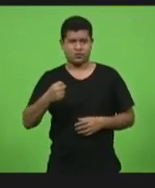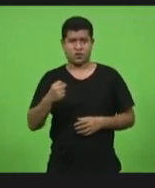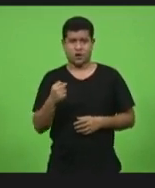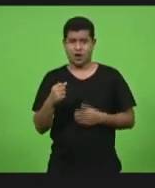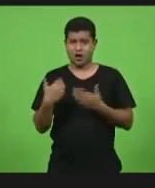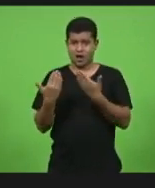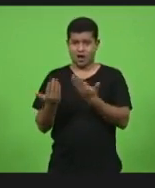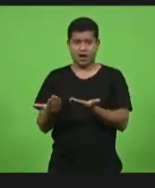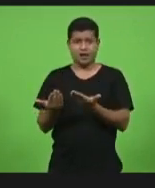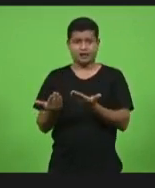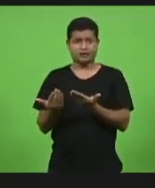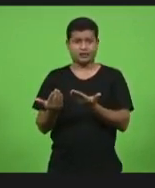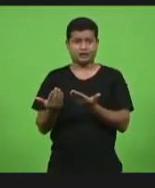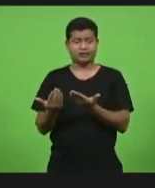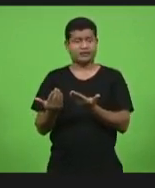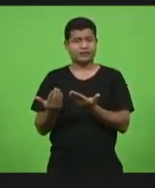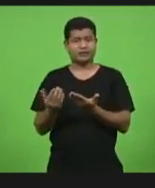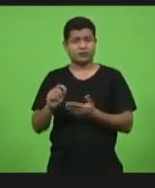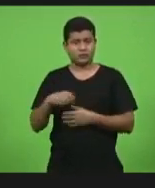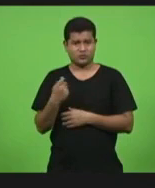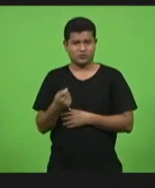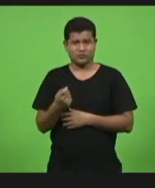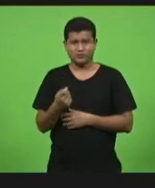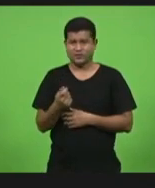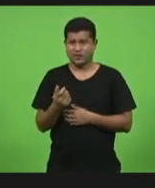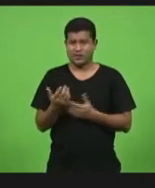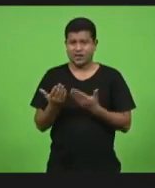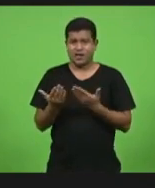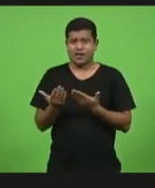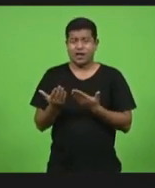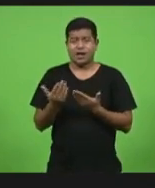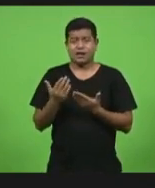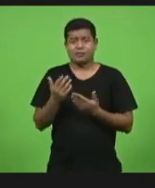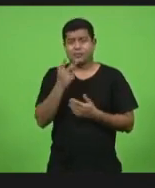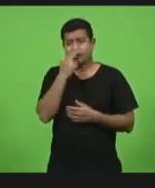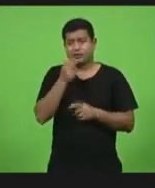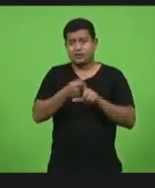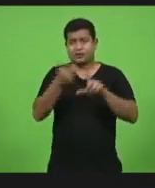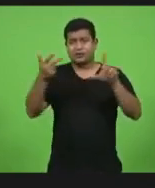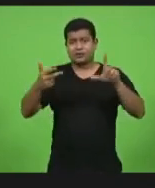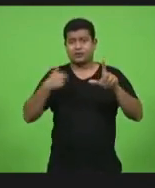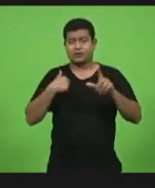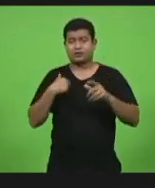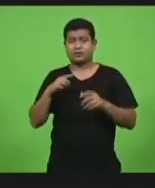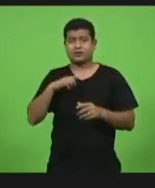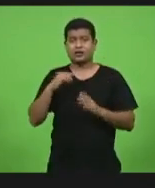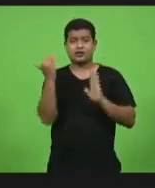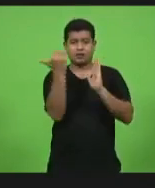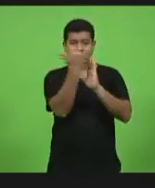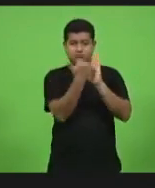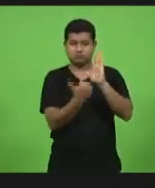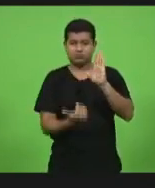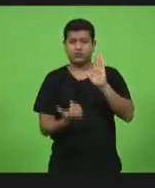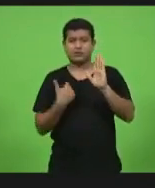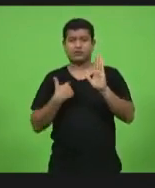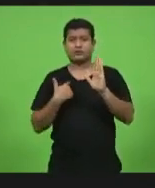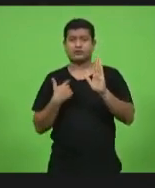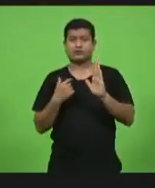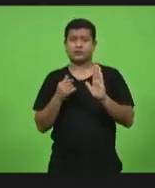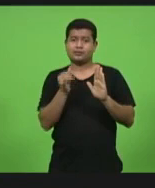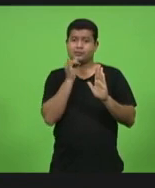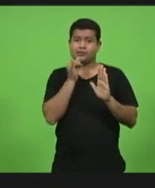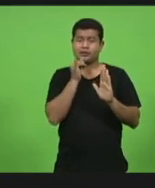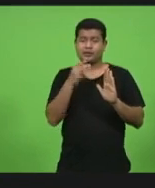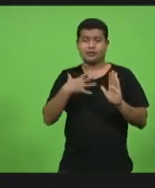causa uma até a imprensa tem um protocolo específico para tratar quando a gente o suicídio infantil